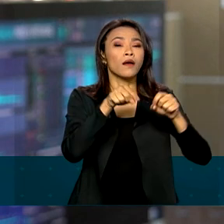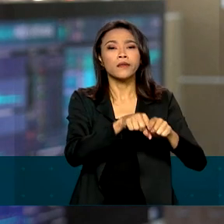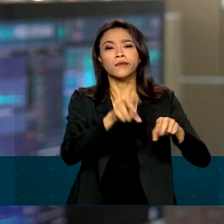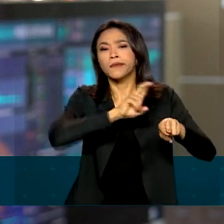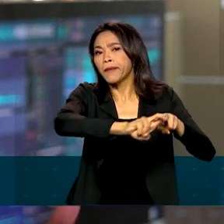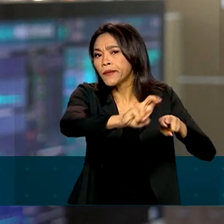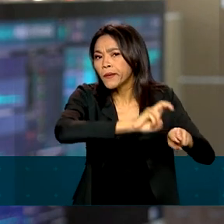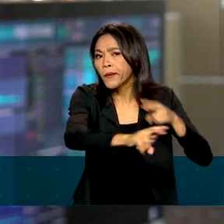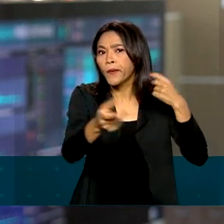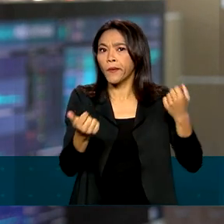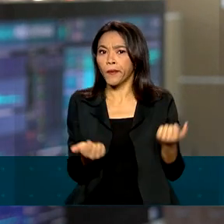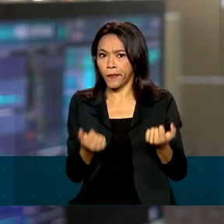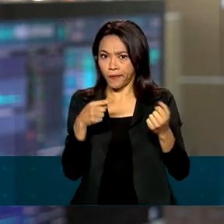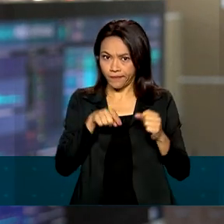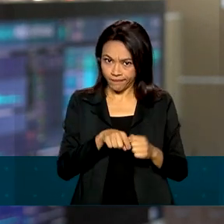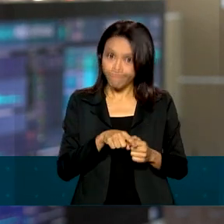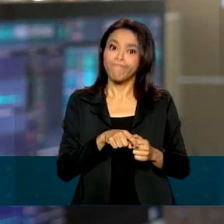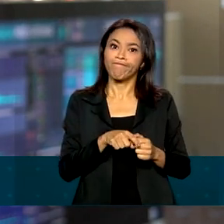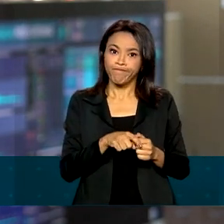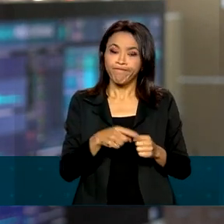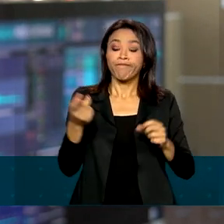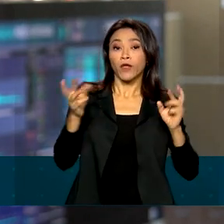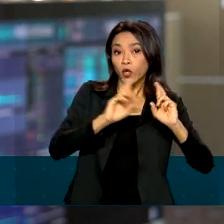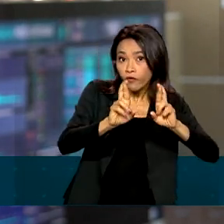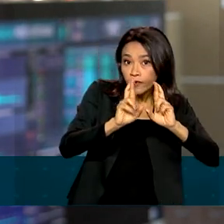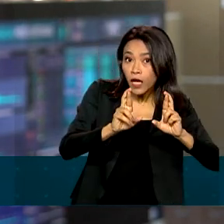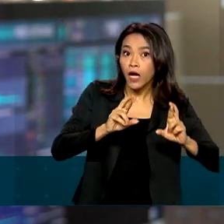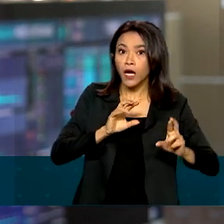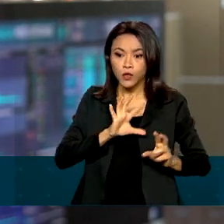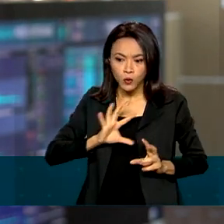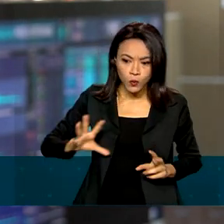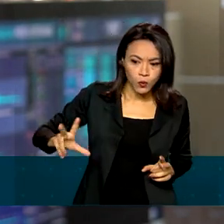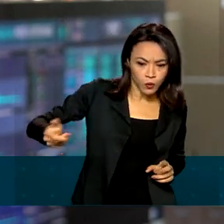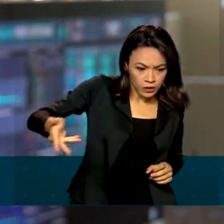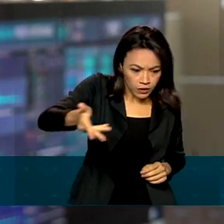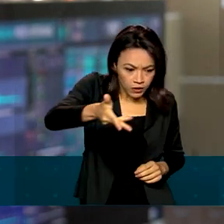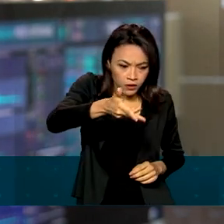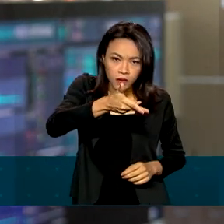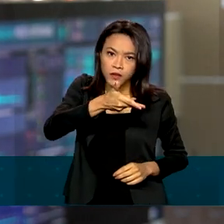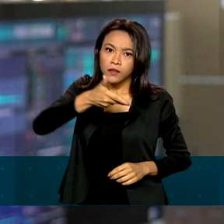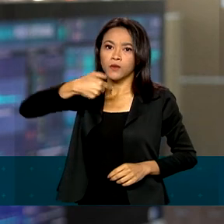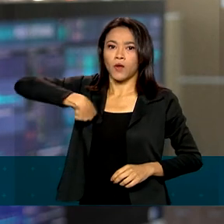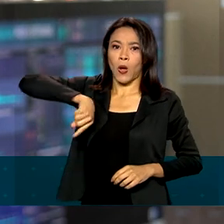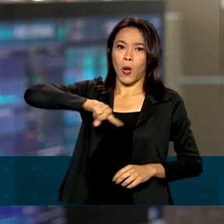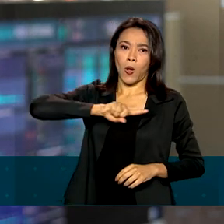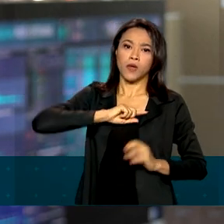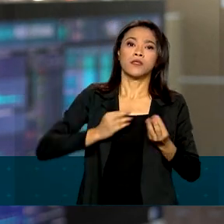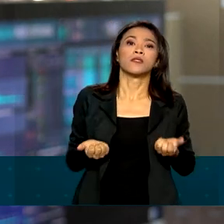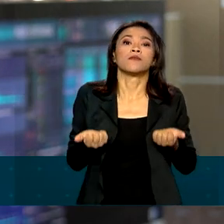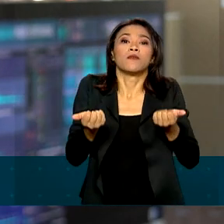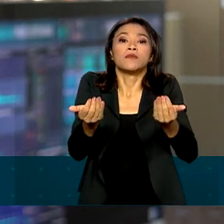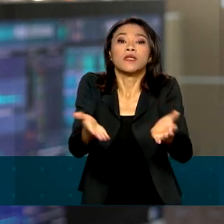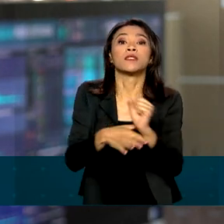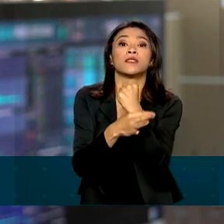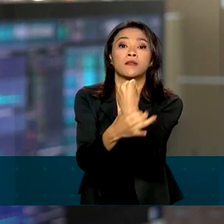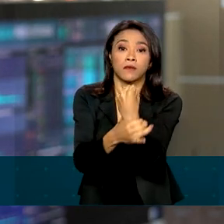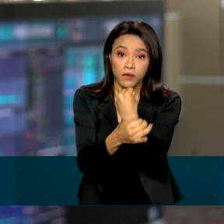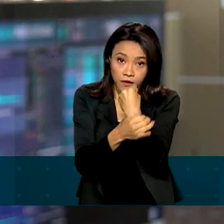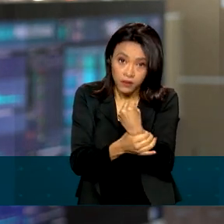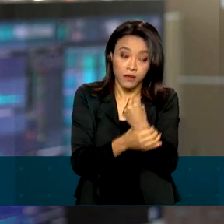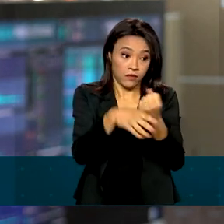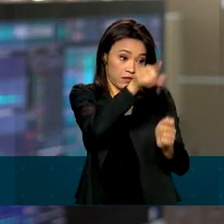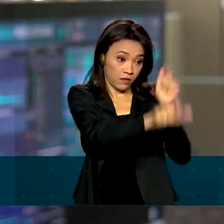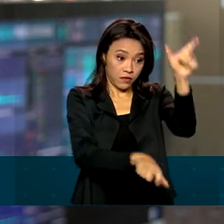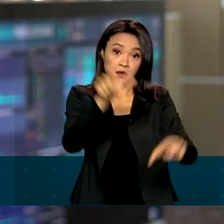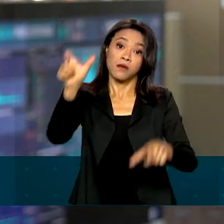metô, de transporte rodoviário. Enfim, então nós estamos propiciando segurança para que as pessoas